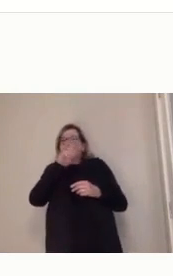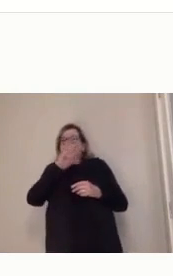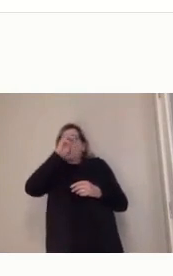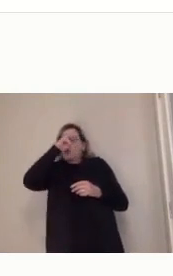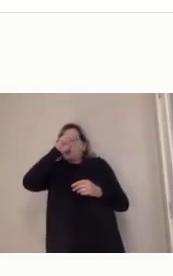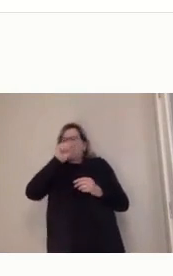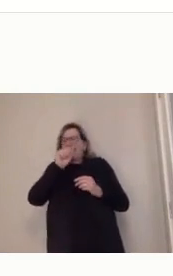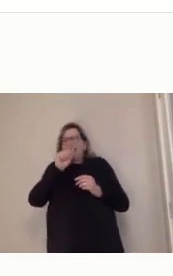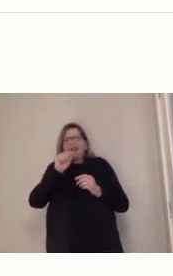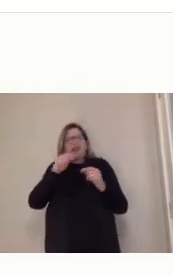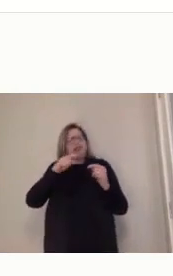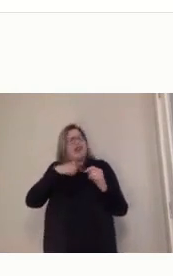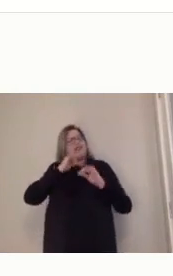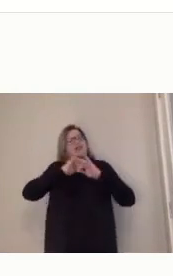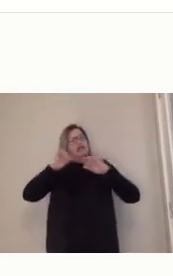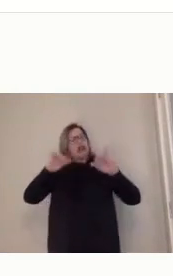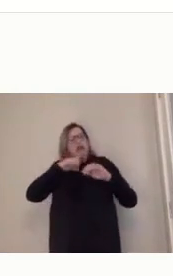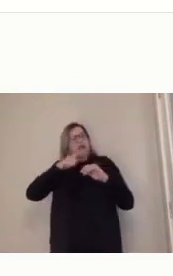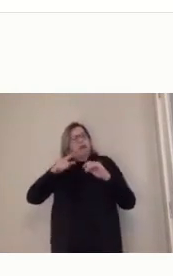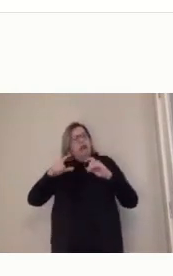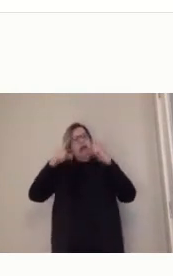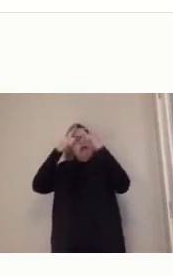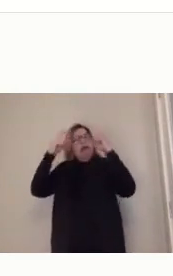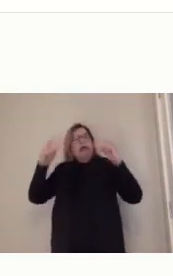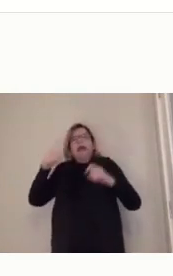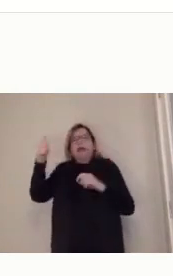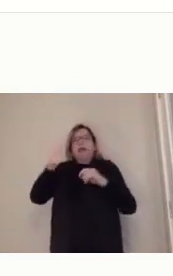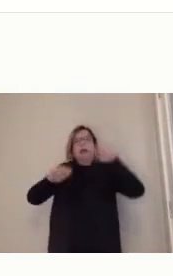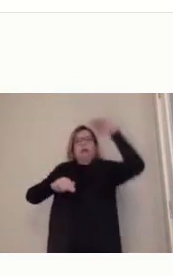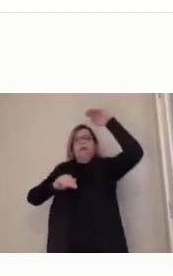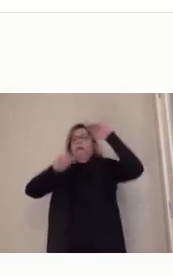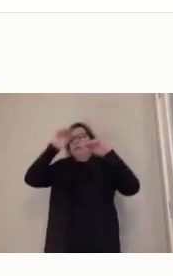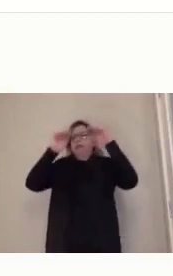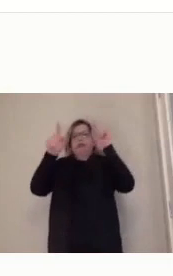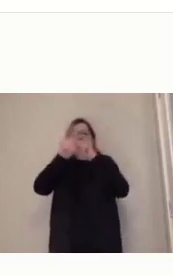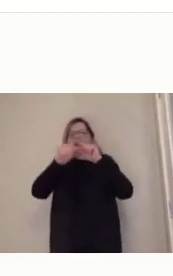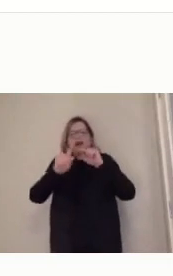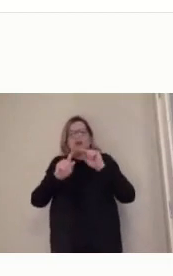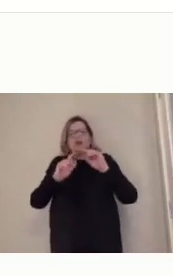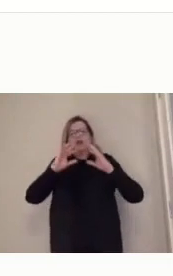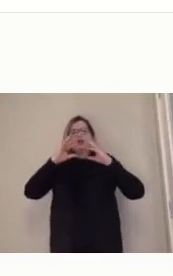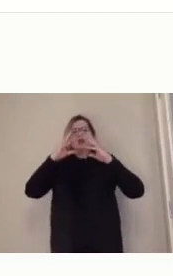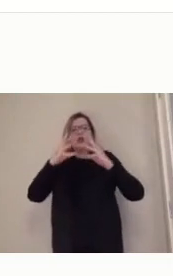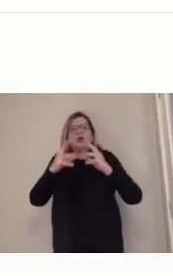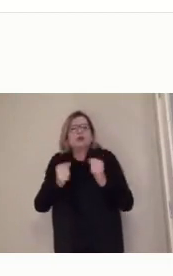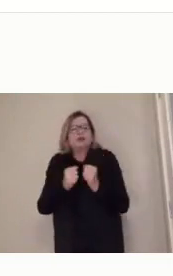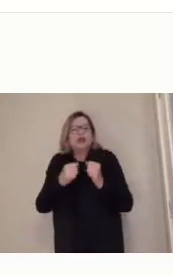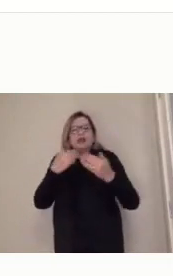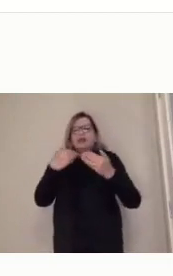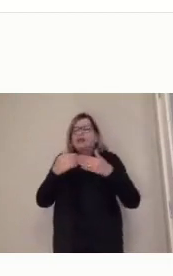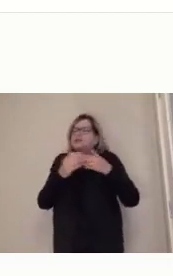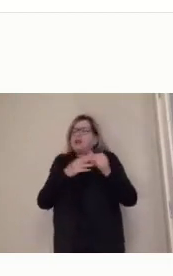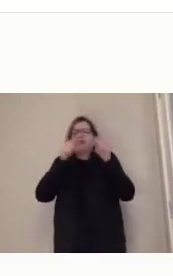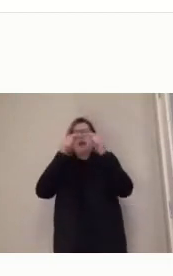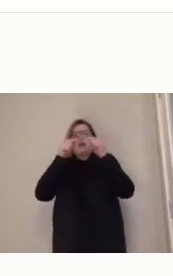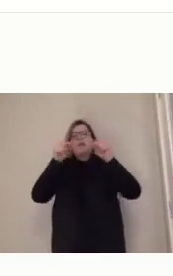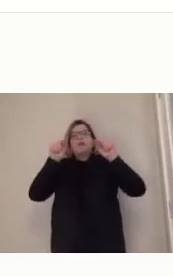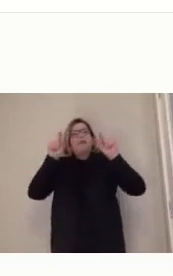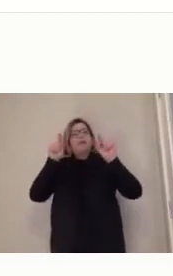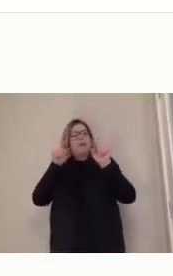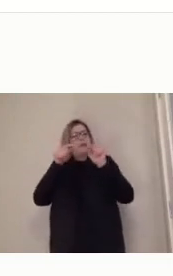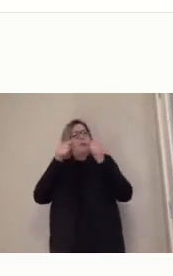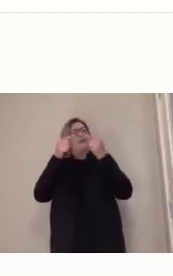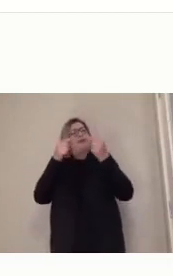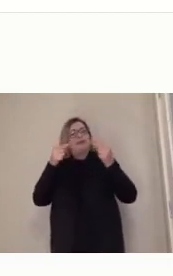uma depende da outra, por exemplo, quem sabe, música, quem tem muita facilidade com música, também tem muita facilidade na